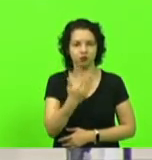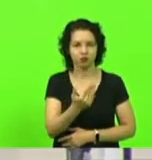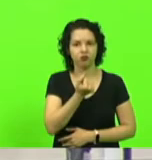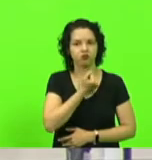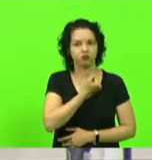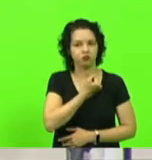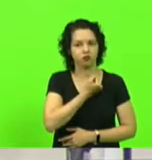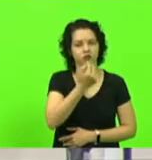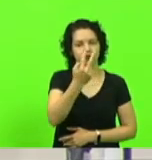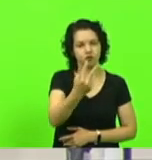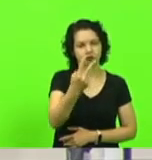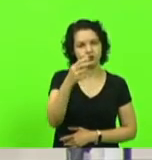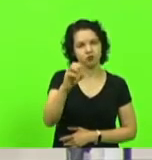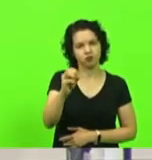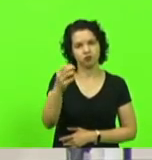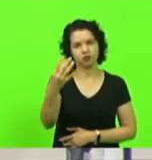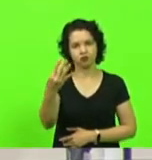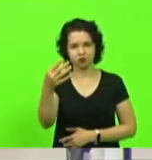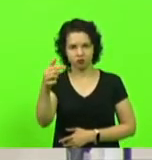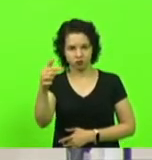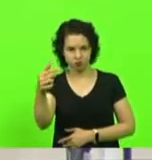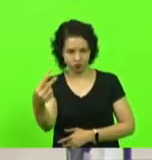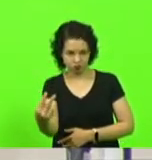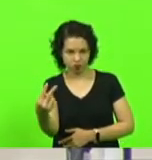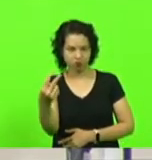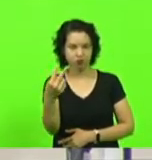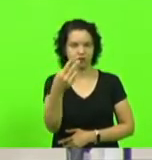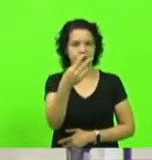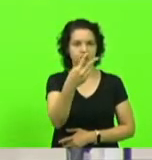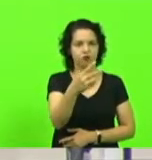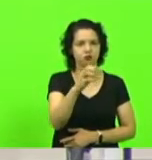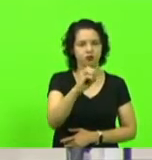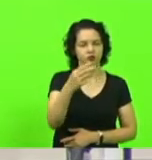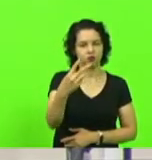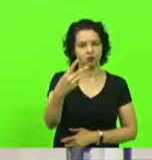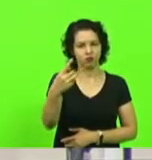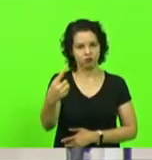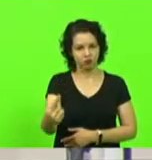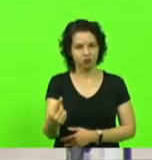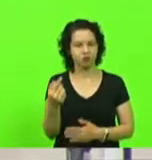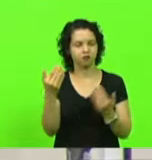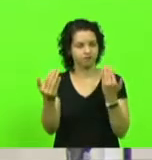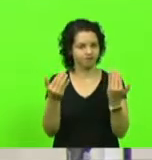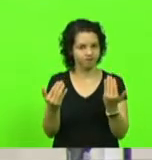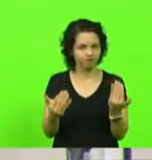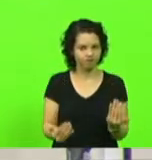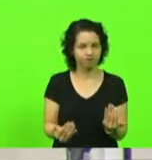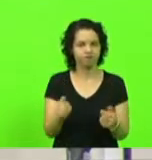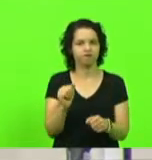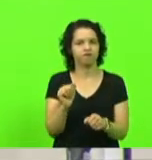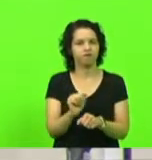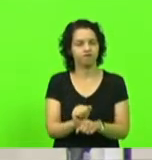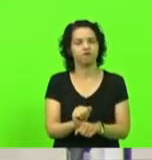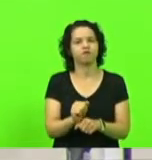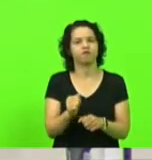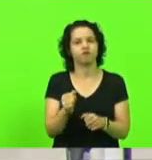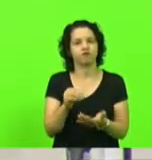2042-2021, deixaram de ser apreciados por falta de quórum.